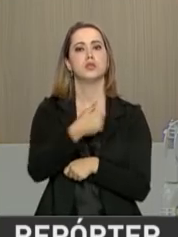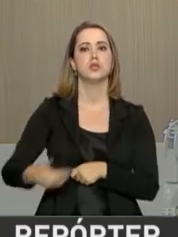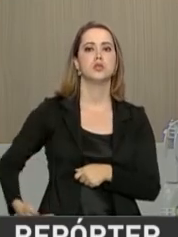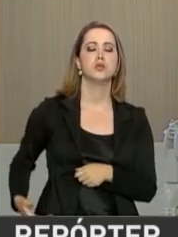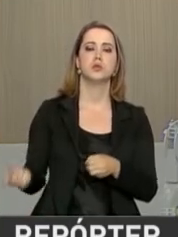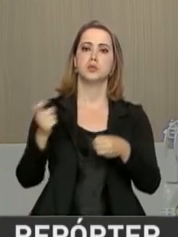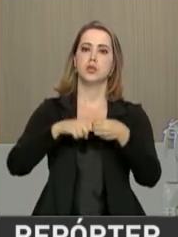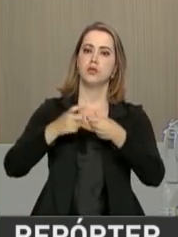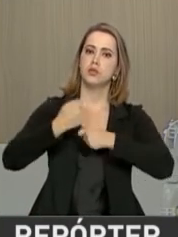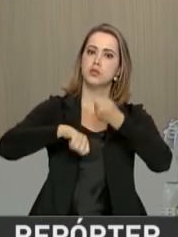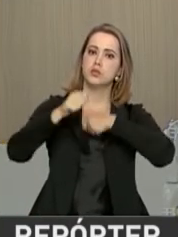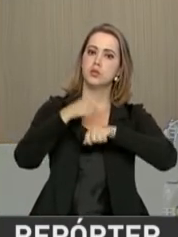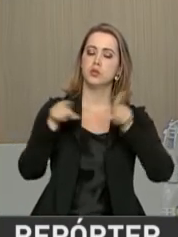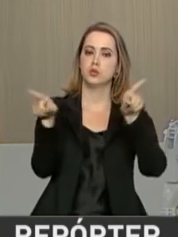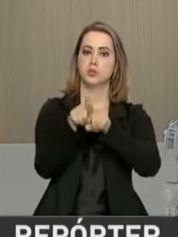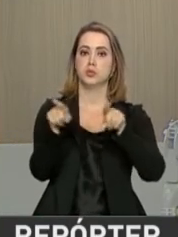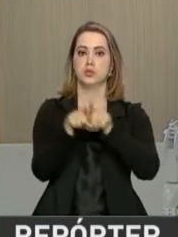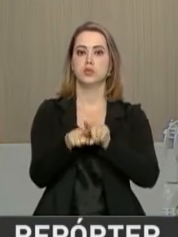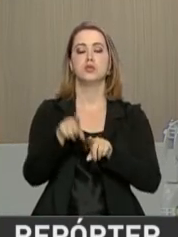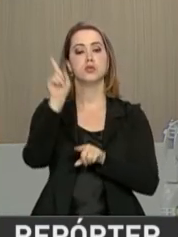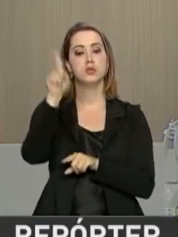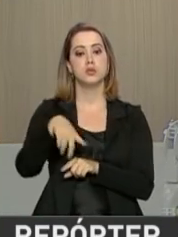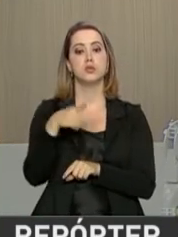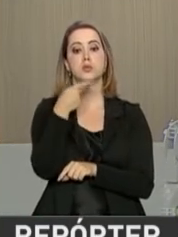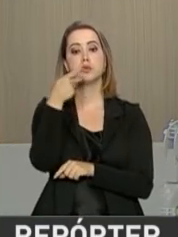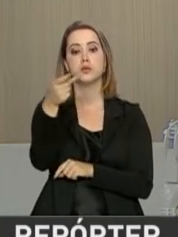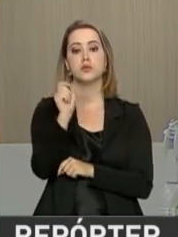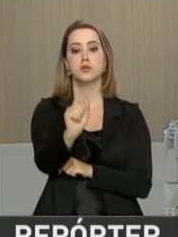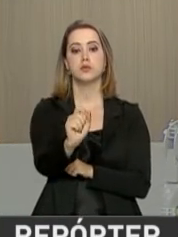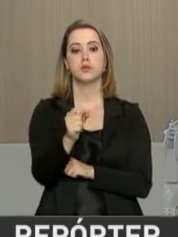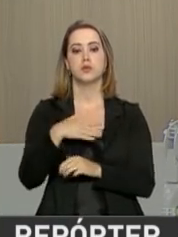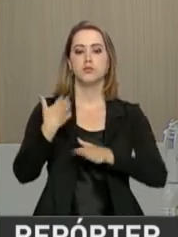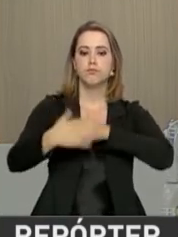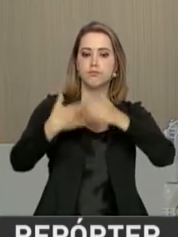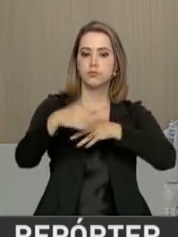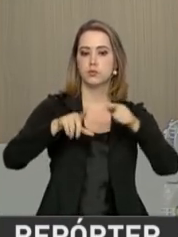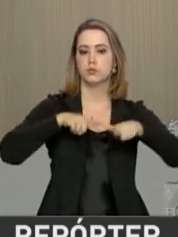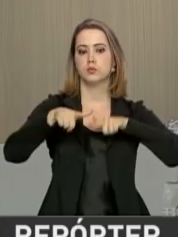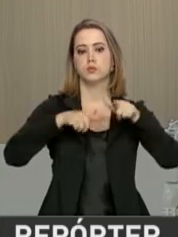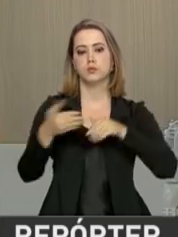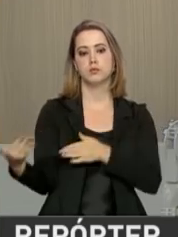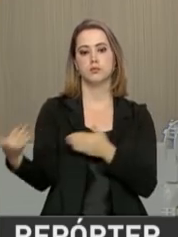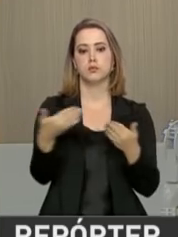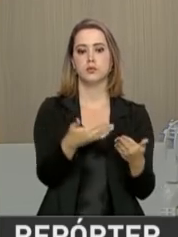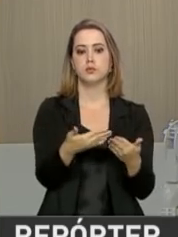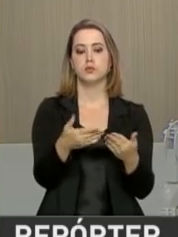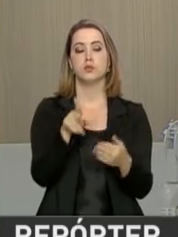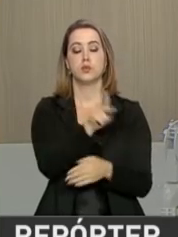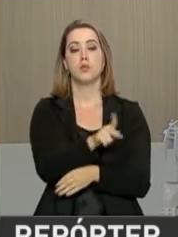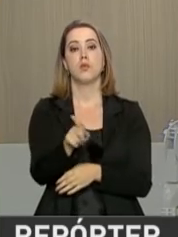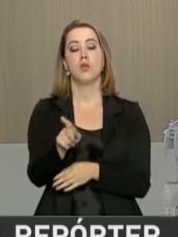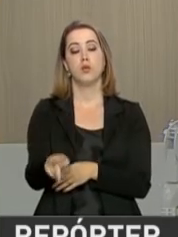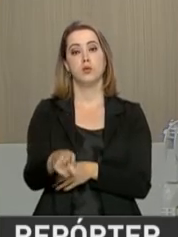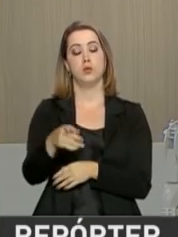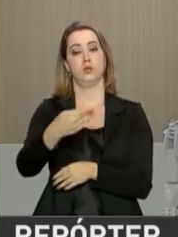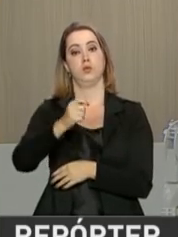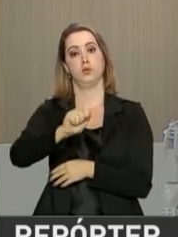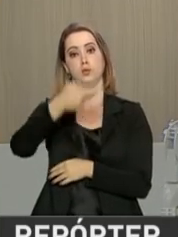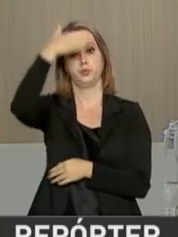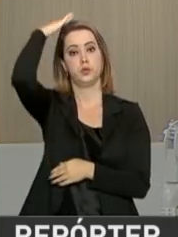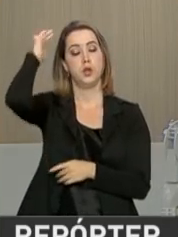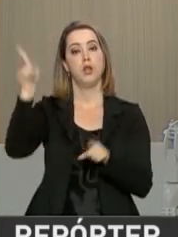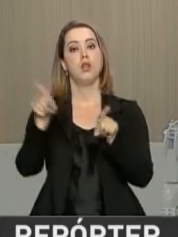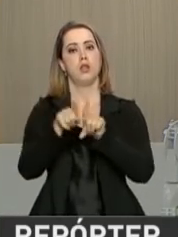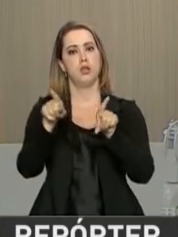economia e, é claro, não podia deixar de falar sobre a geração de empregos que vem por aí. O presidente Michel Temer também